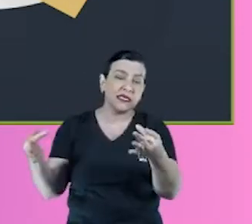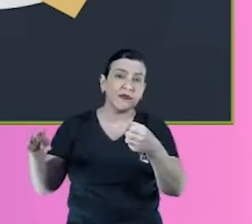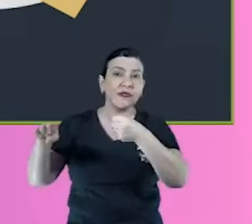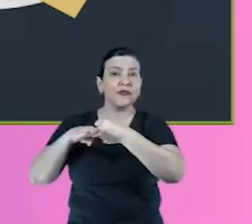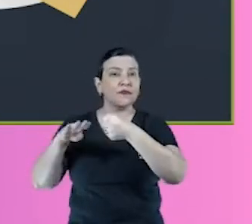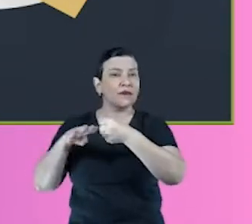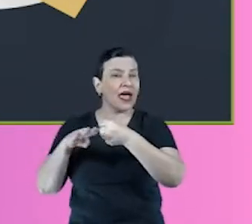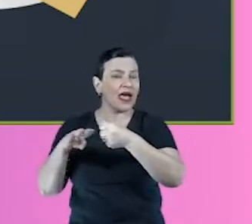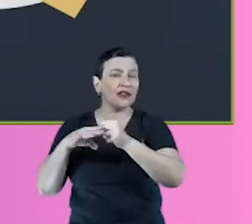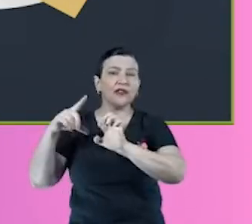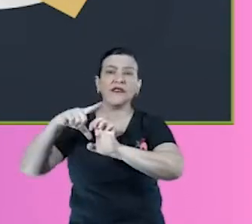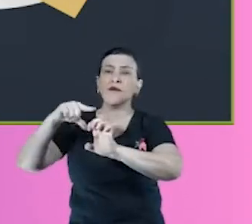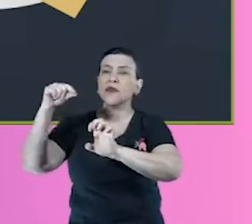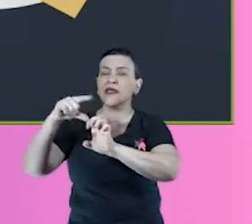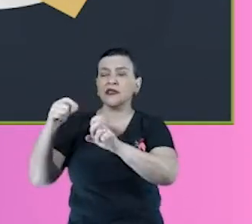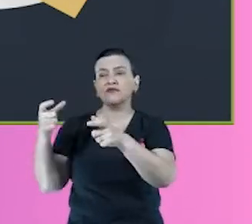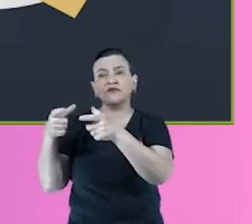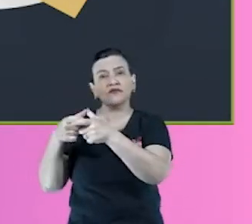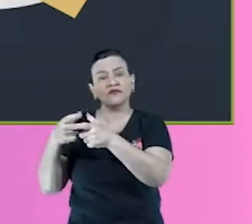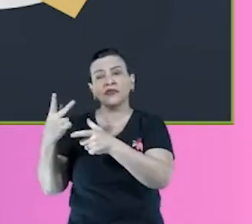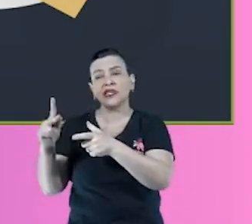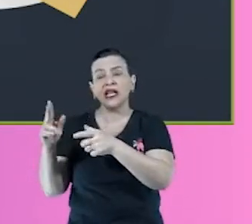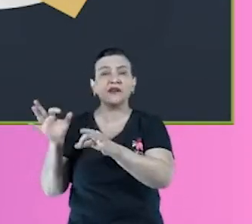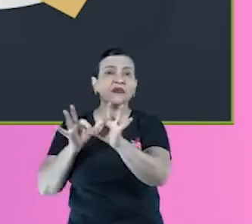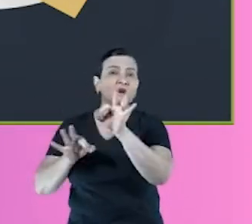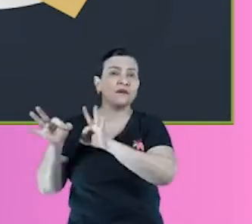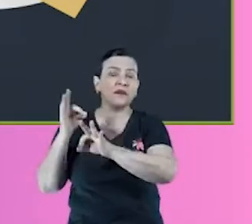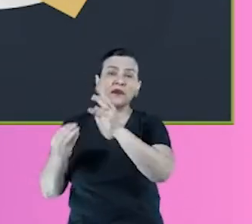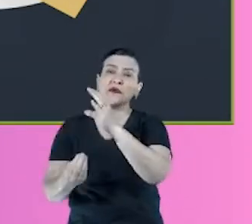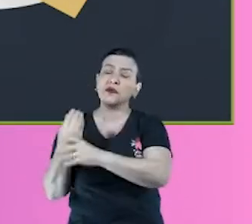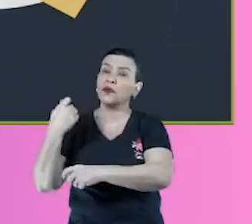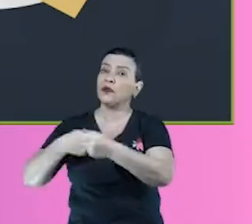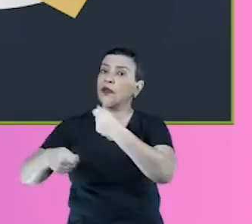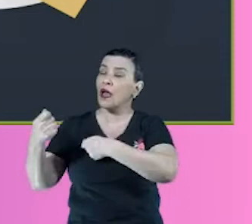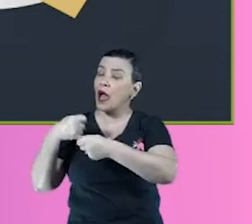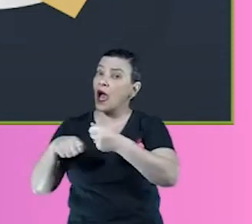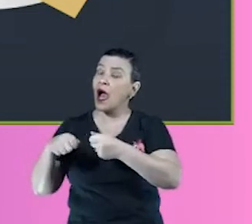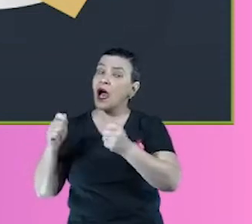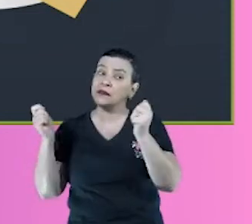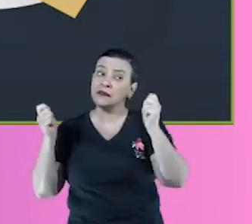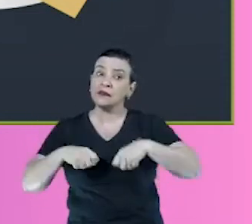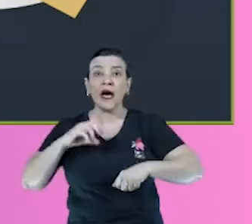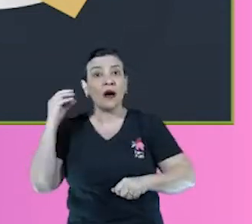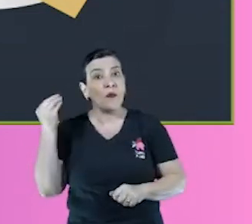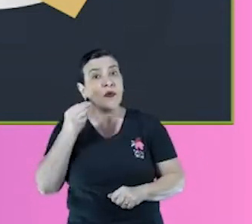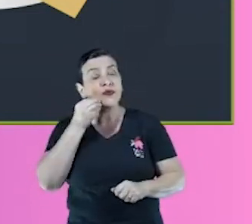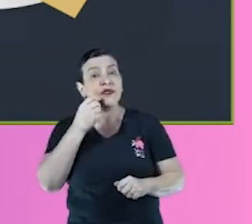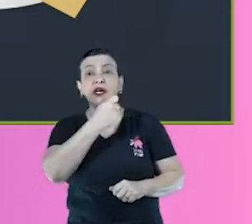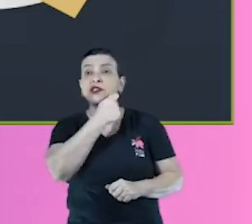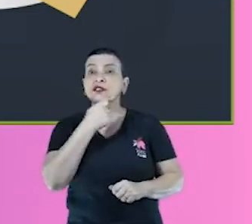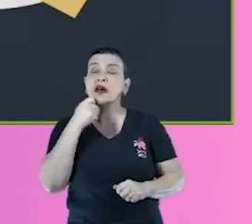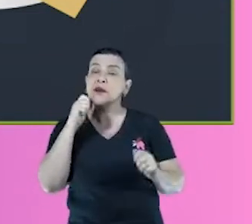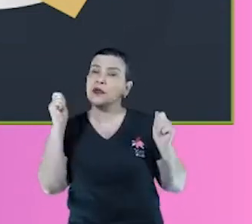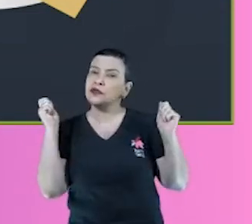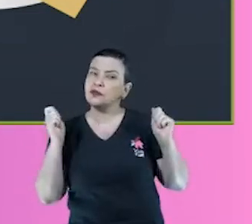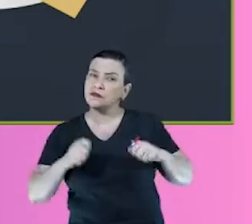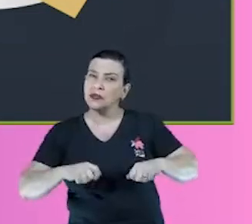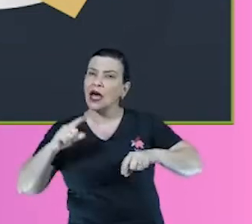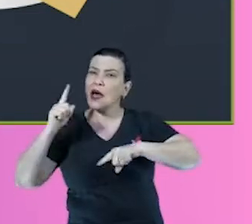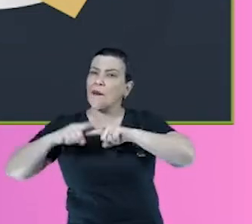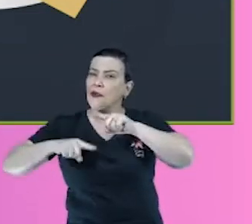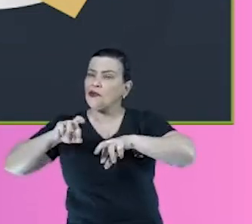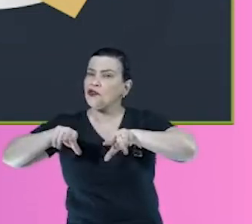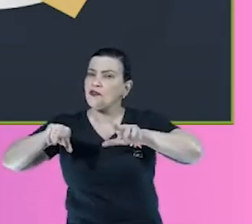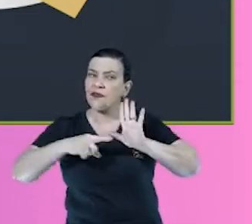que construíram o seu negócio e viram uma oportunidade na Amazon de ter realmente, né, uma vitrine de tráfego,